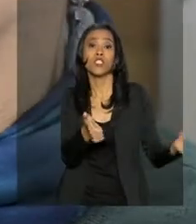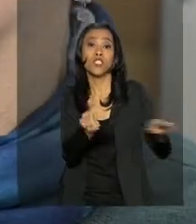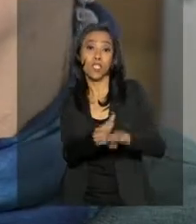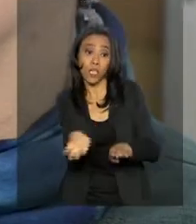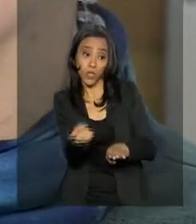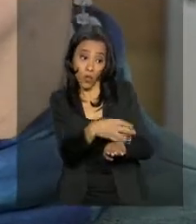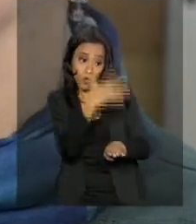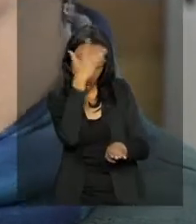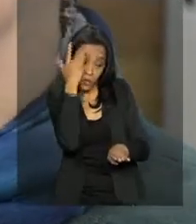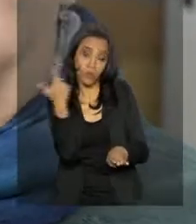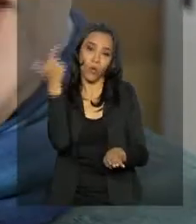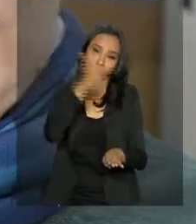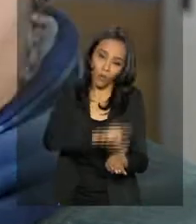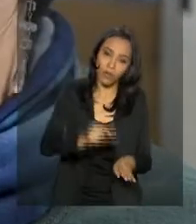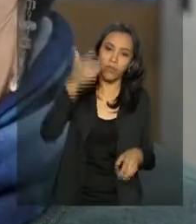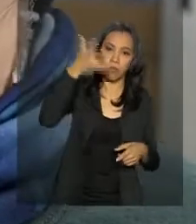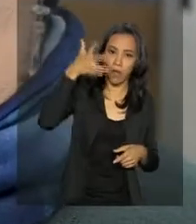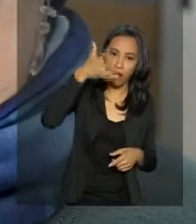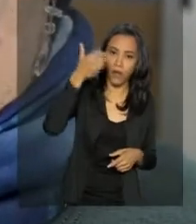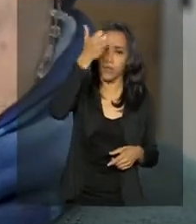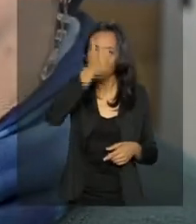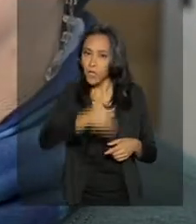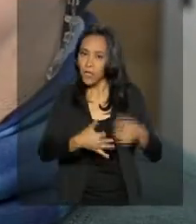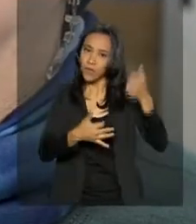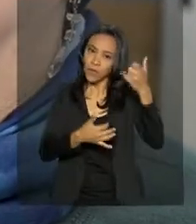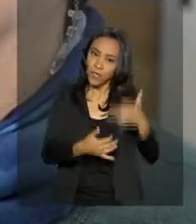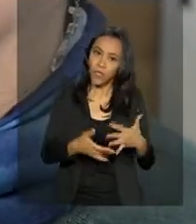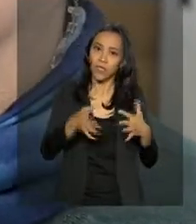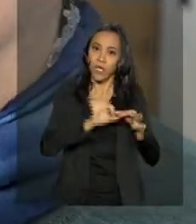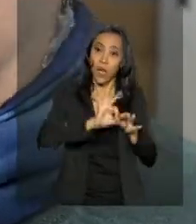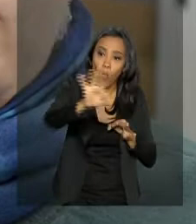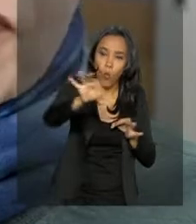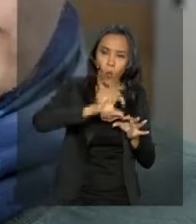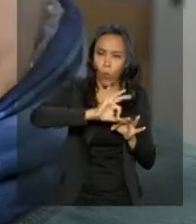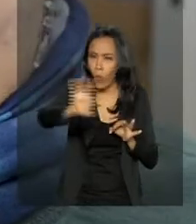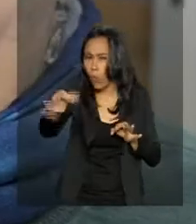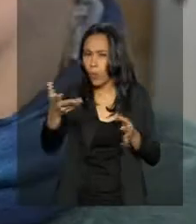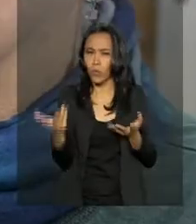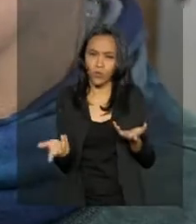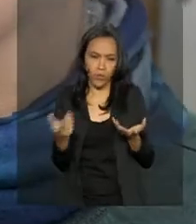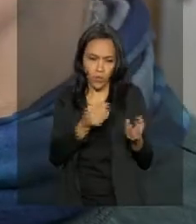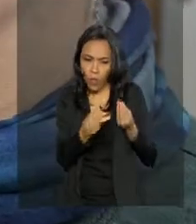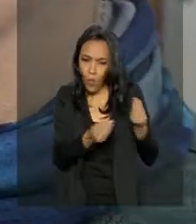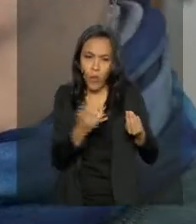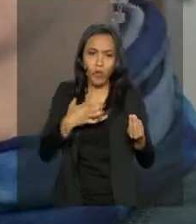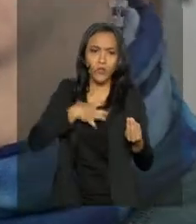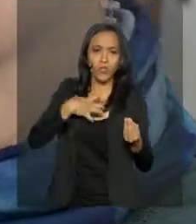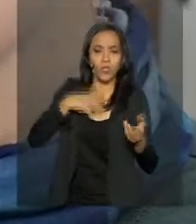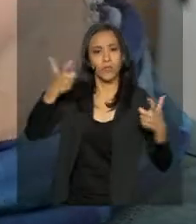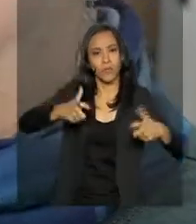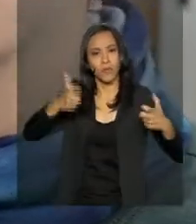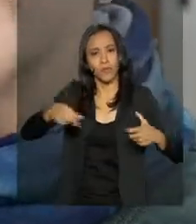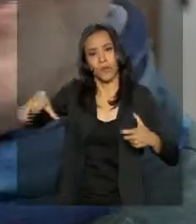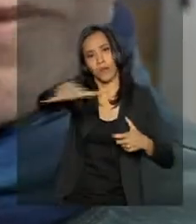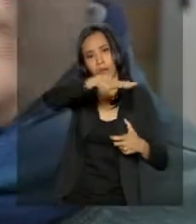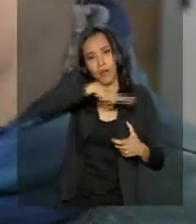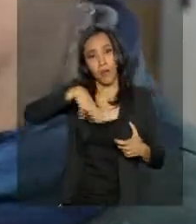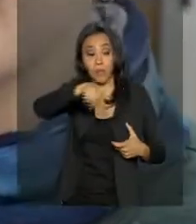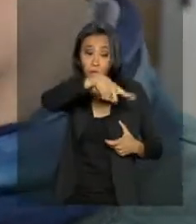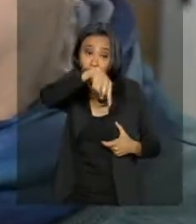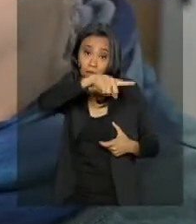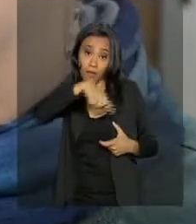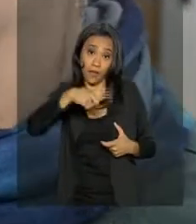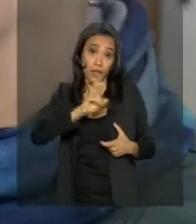que fazer a palestra novamente. Falar a questão da distância da fauna, do afugentamento da obra, para não